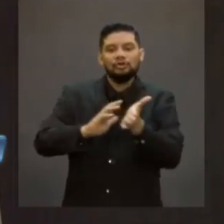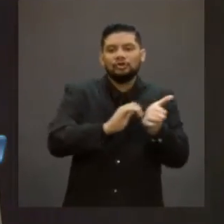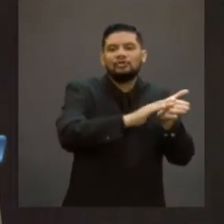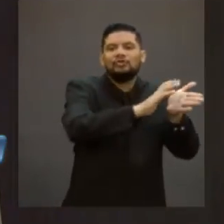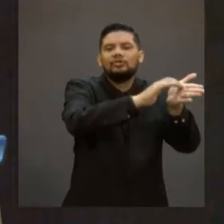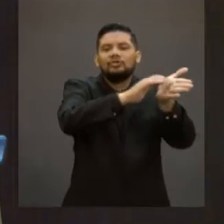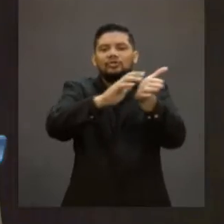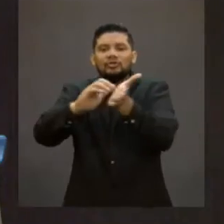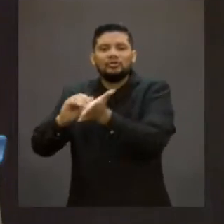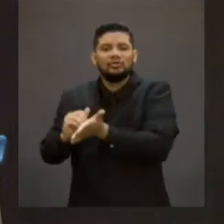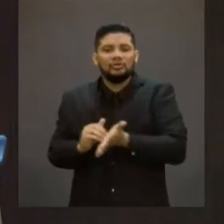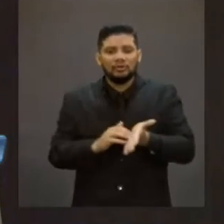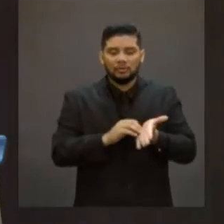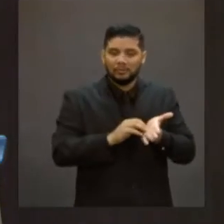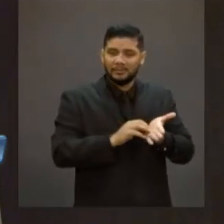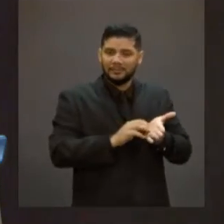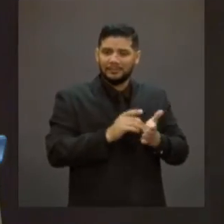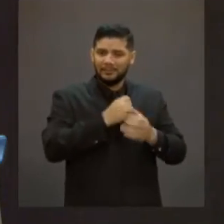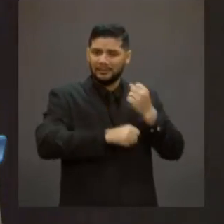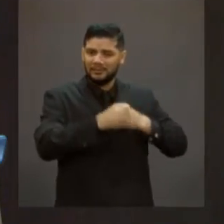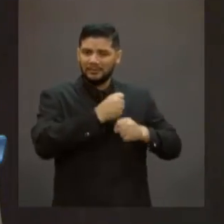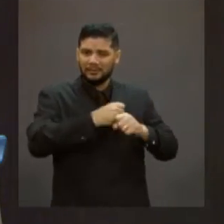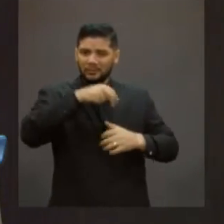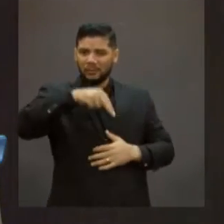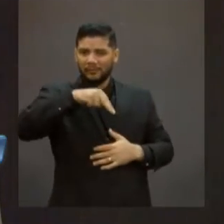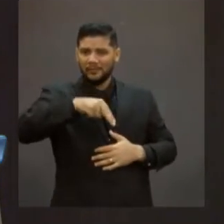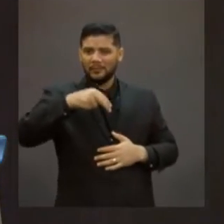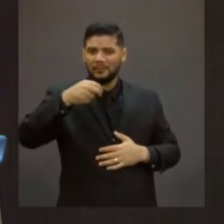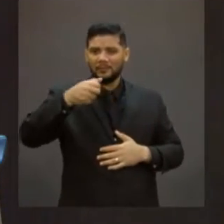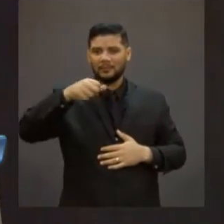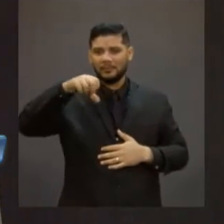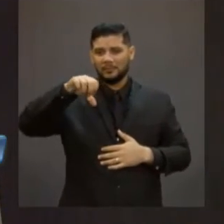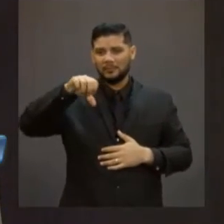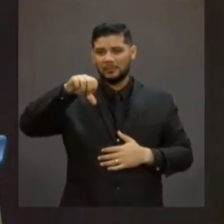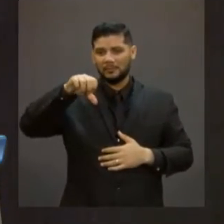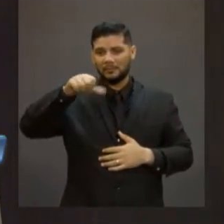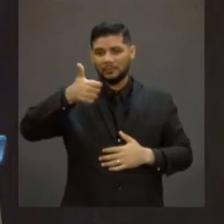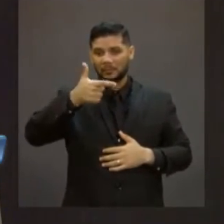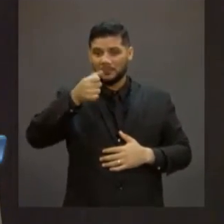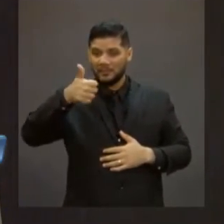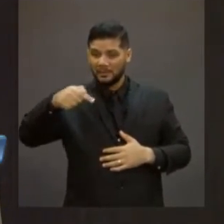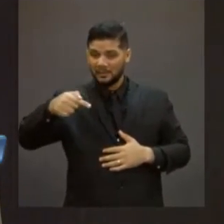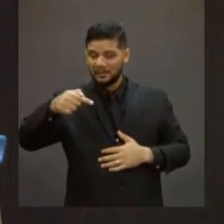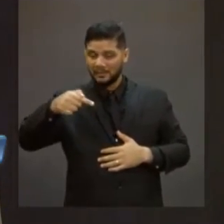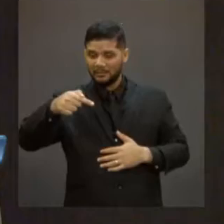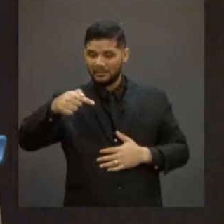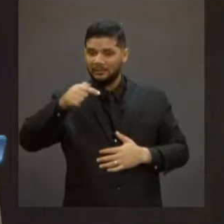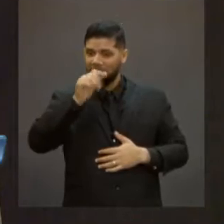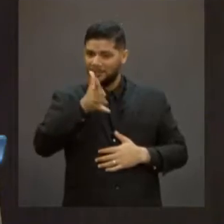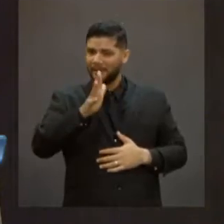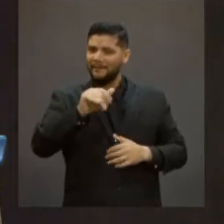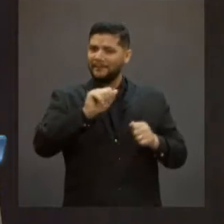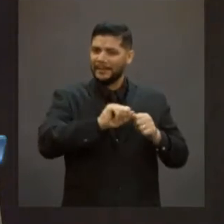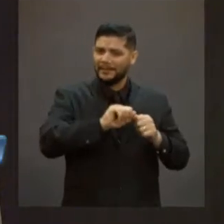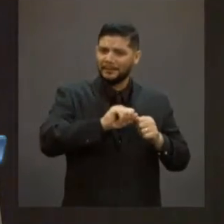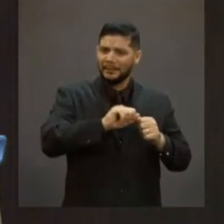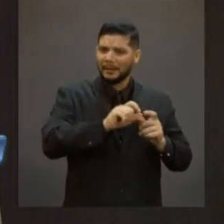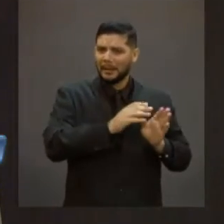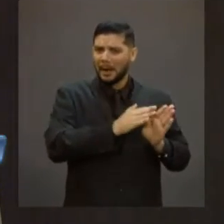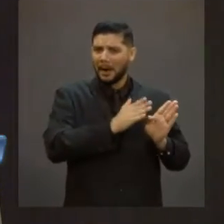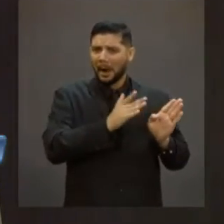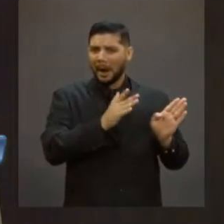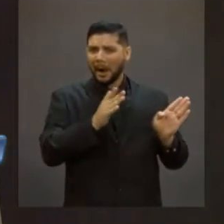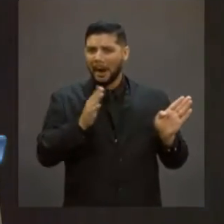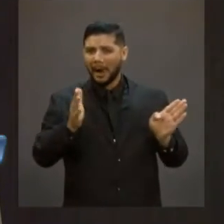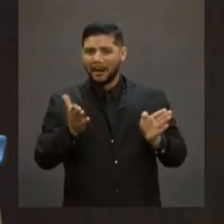2017, a chamada... E aí, os nomes, nessa guerra de nomes, que está tão em voga